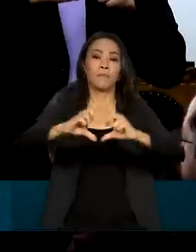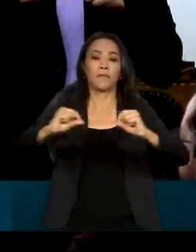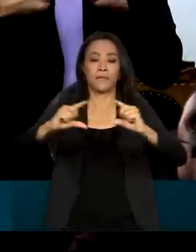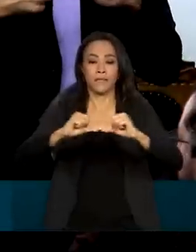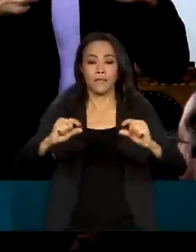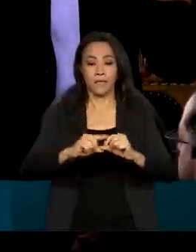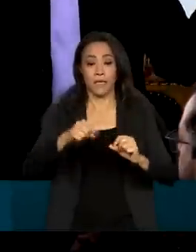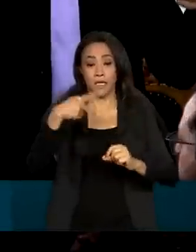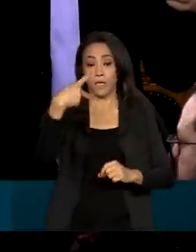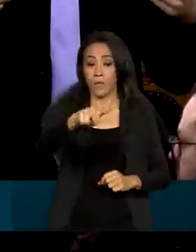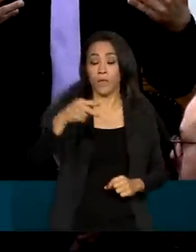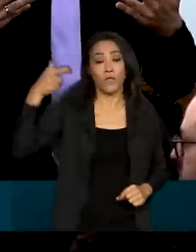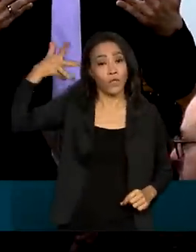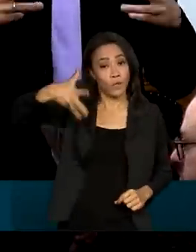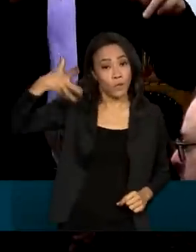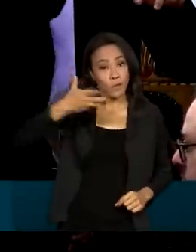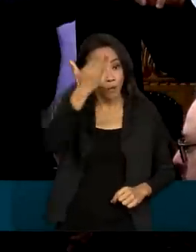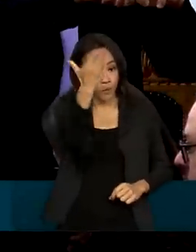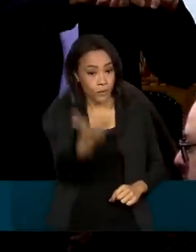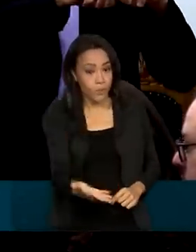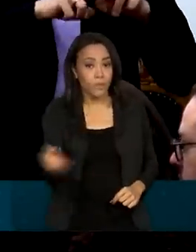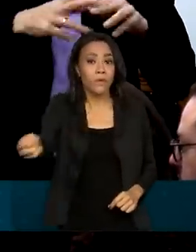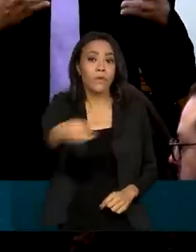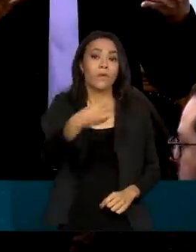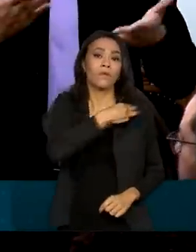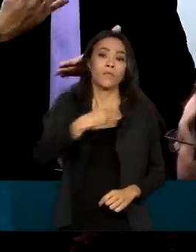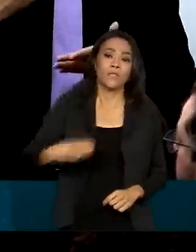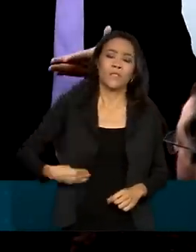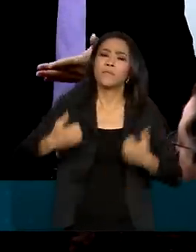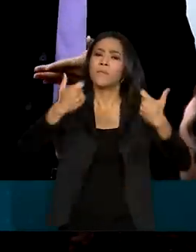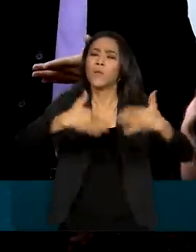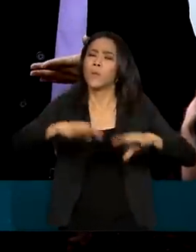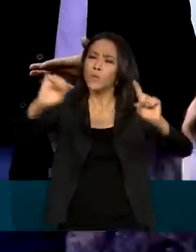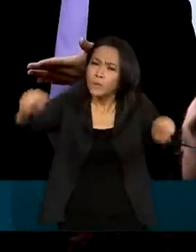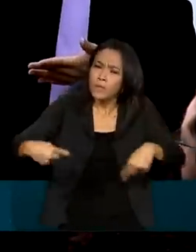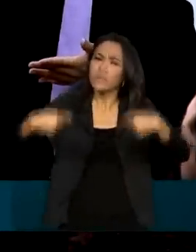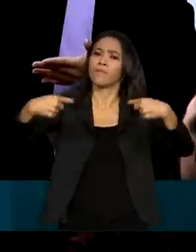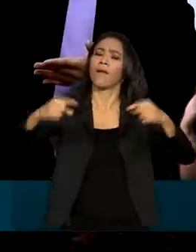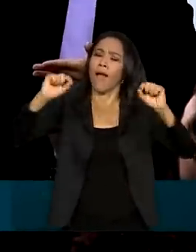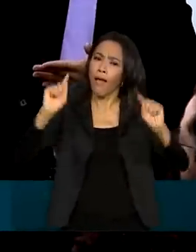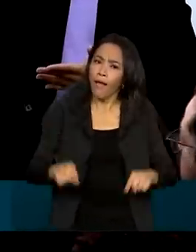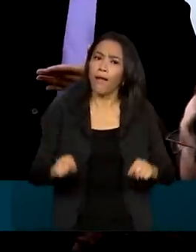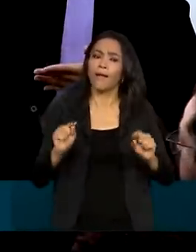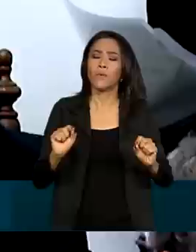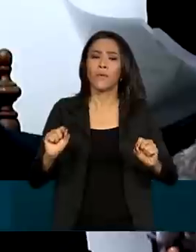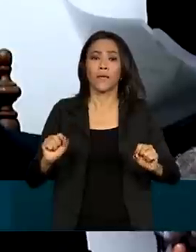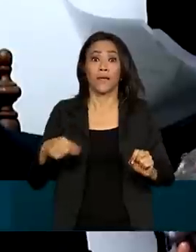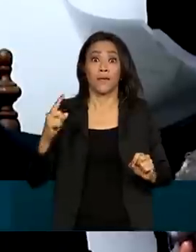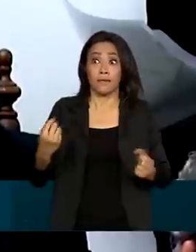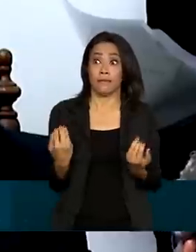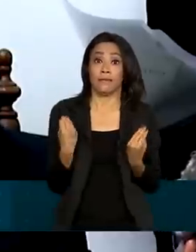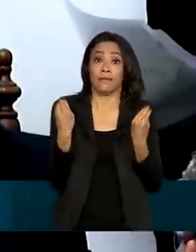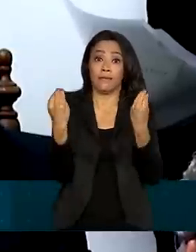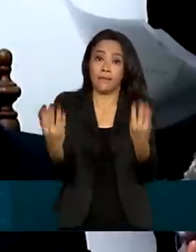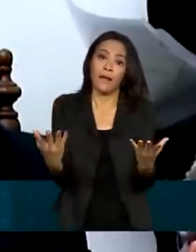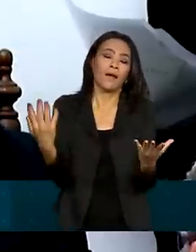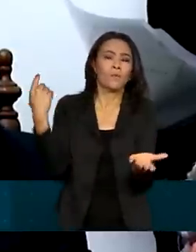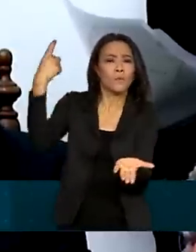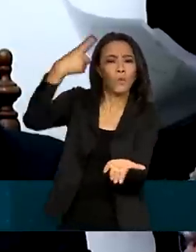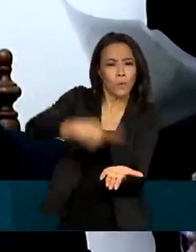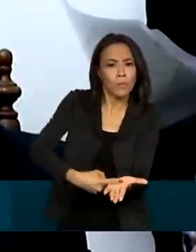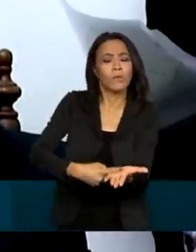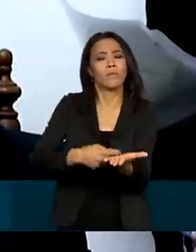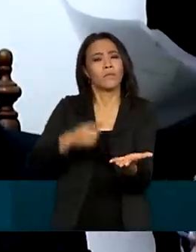Durante o discurso, o novo ministro disse que o desafio da pasta será dar protagonismo inédito à agenda do